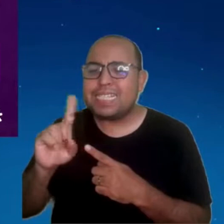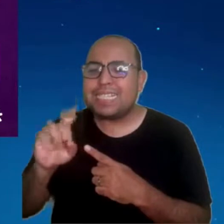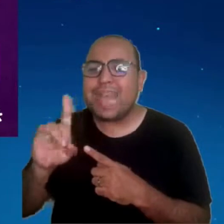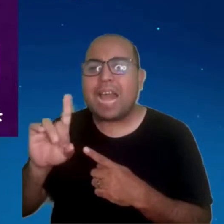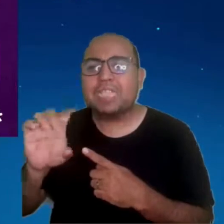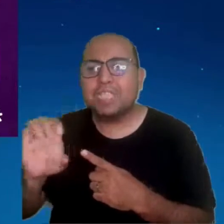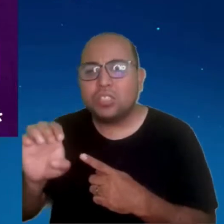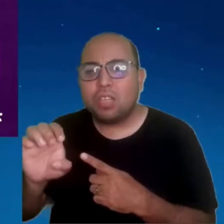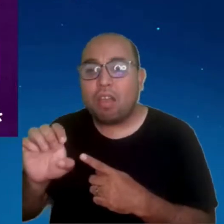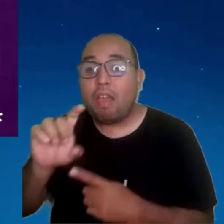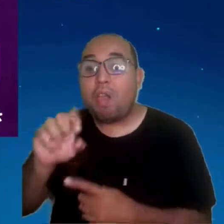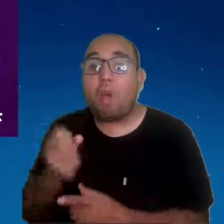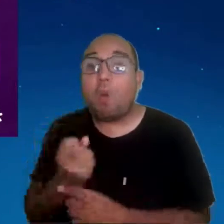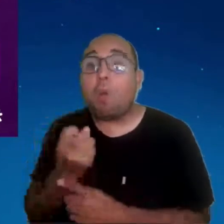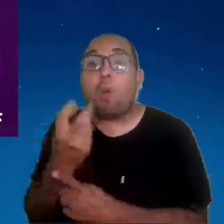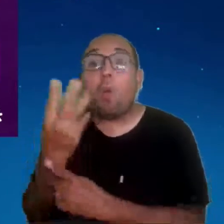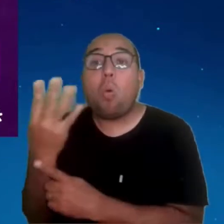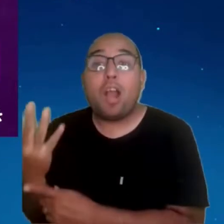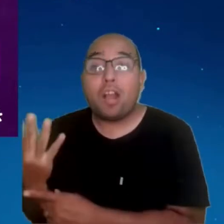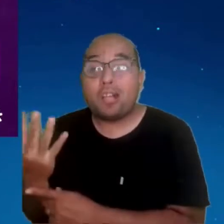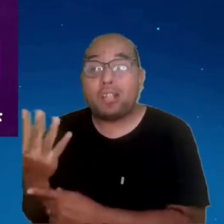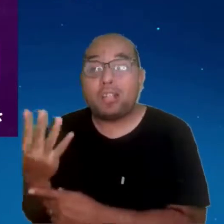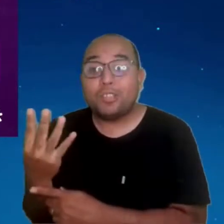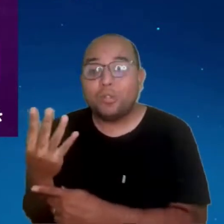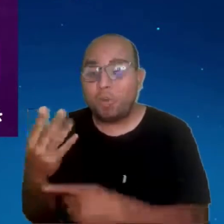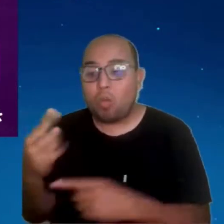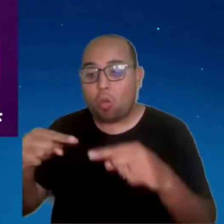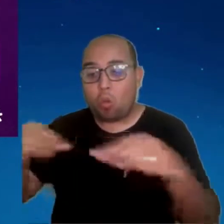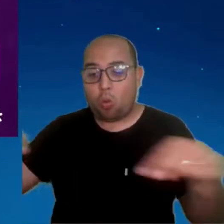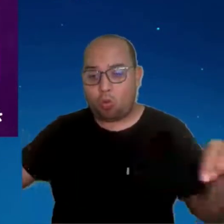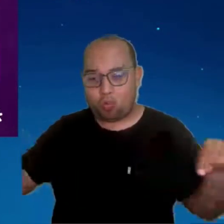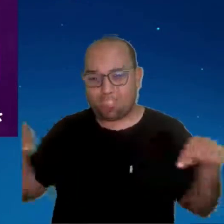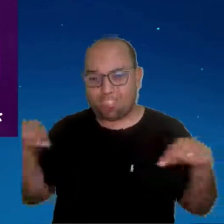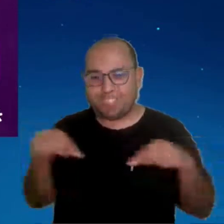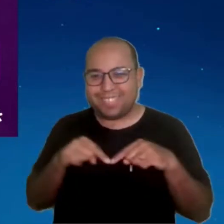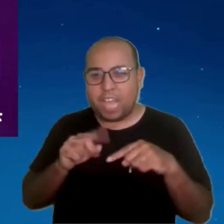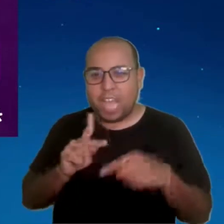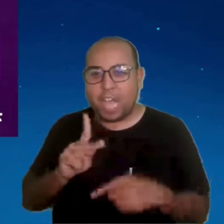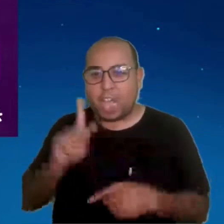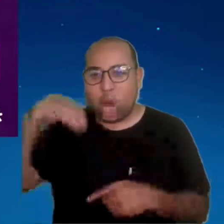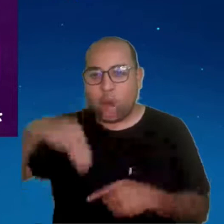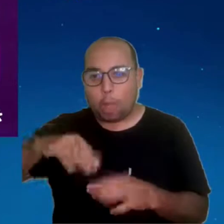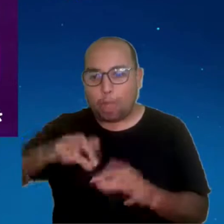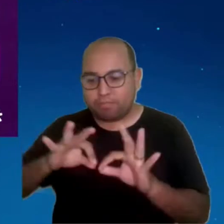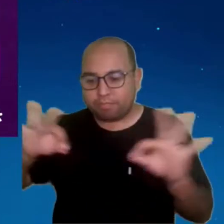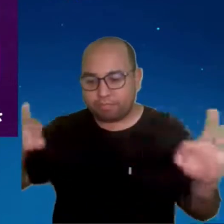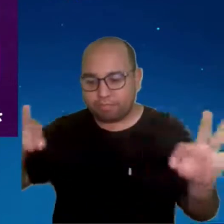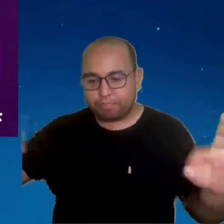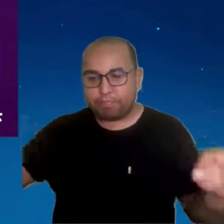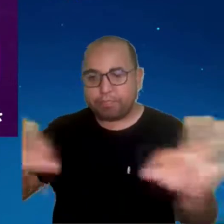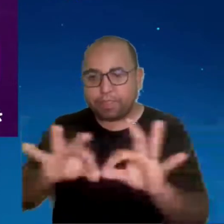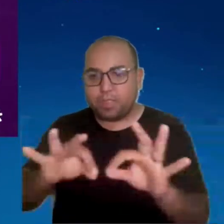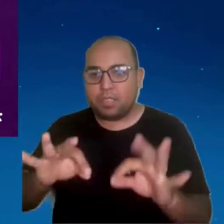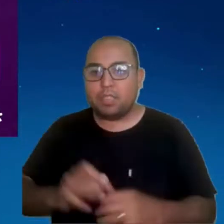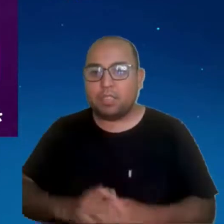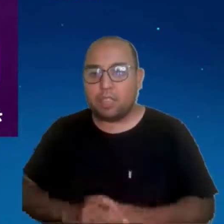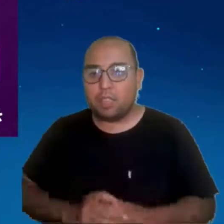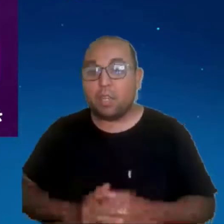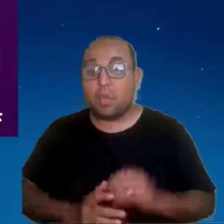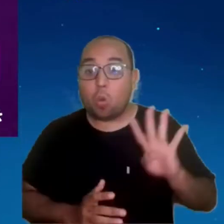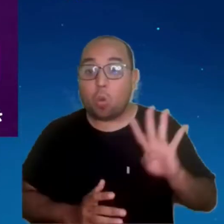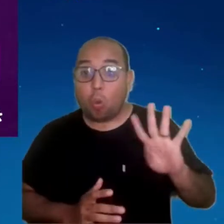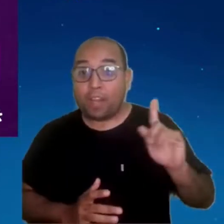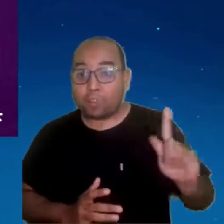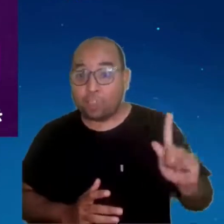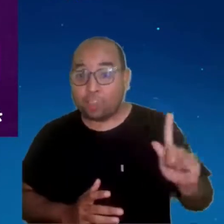dispositivos você consegue conectar por quilômetro quadrado. No 4G é 100 mil. No 5G é um milhão. Dez vezes